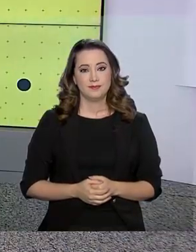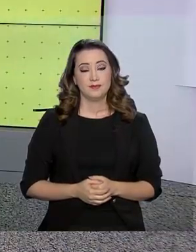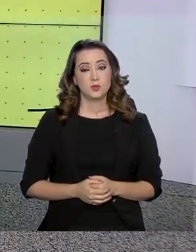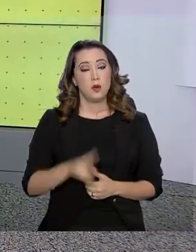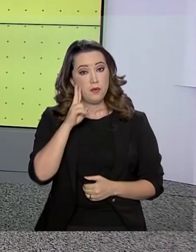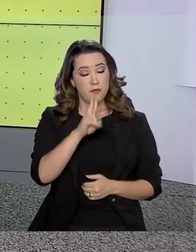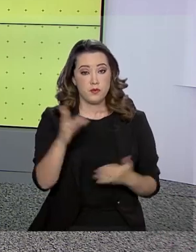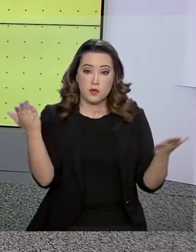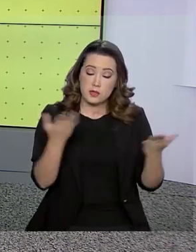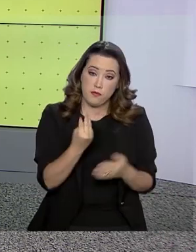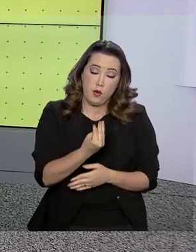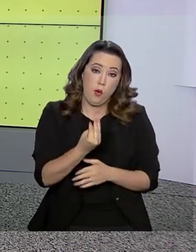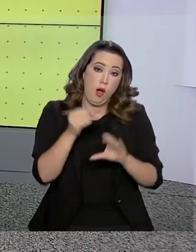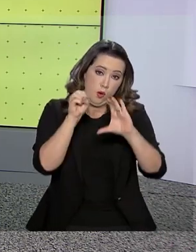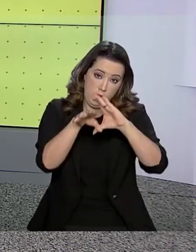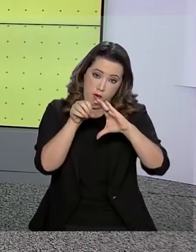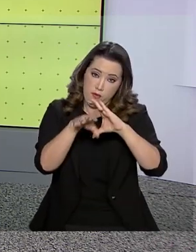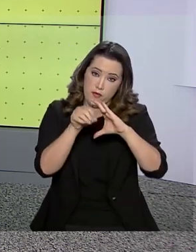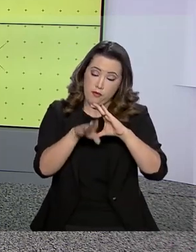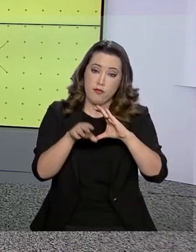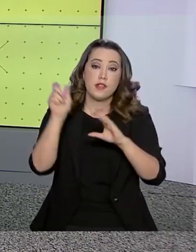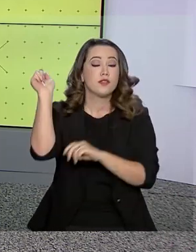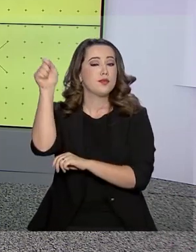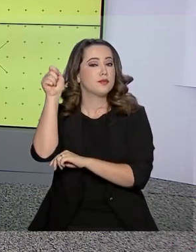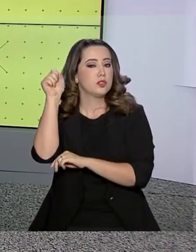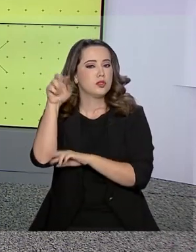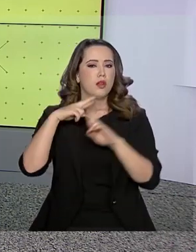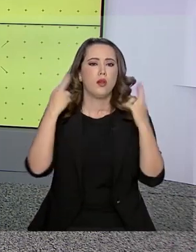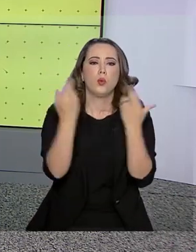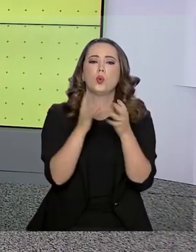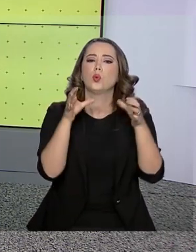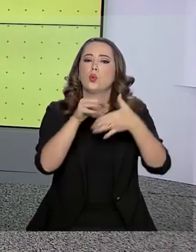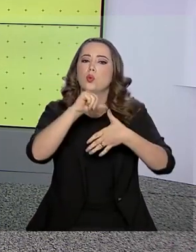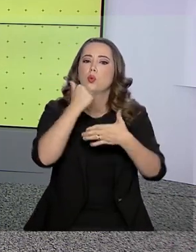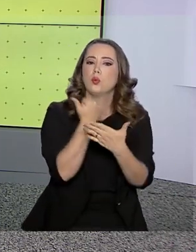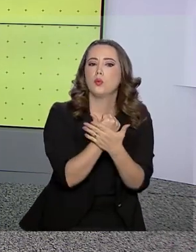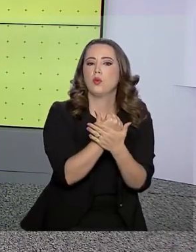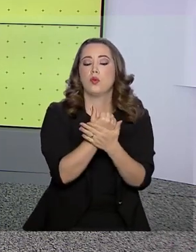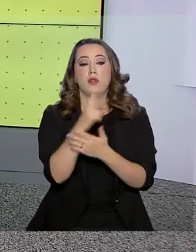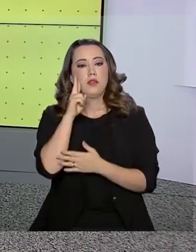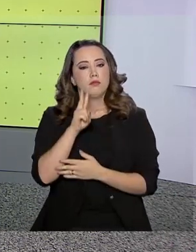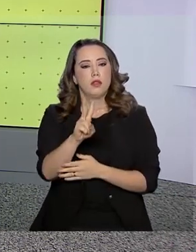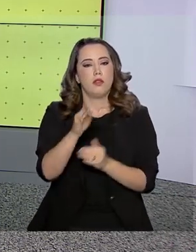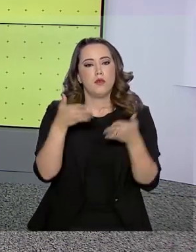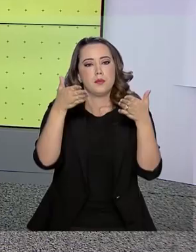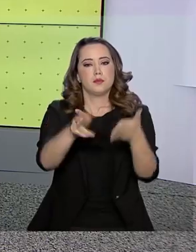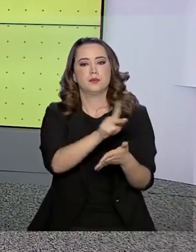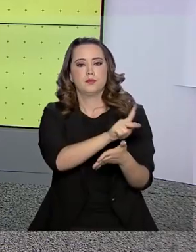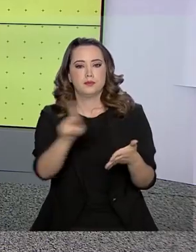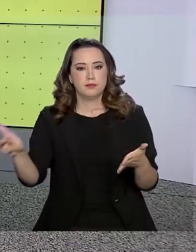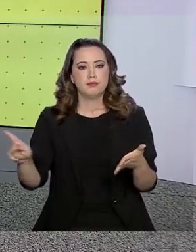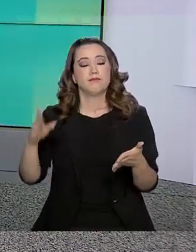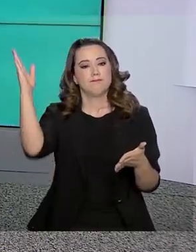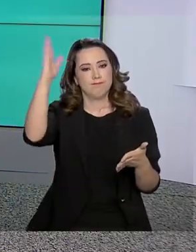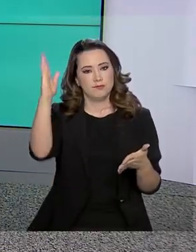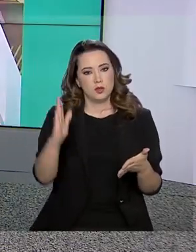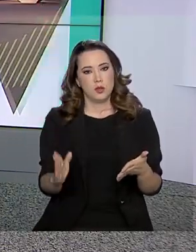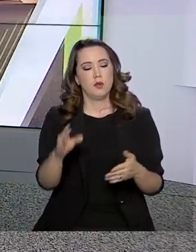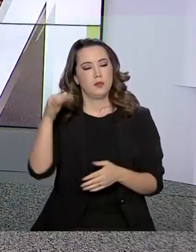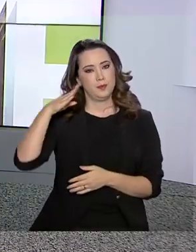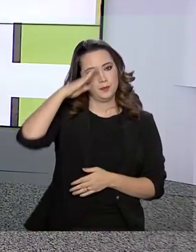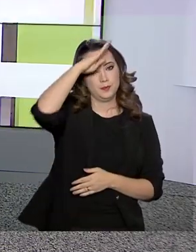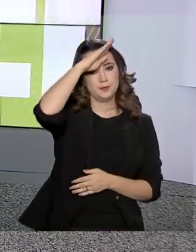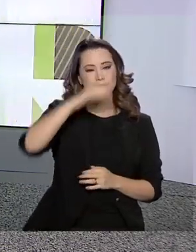Você acompanhou ao vivo de Santa Fé na Argentina a reunião de cúpula do Mercosul que contou com a participação do presidente da República,